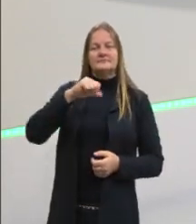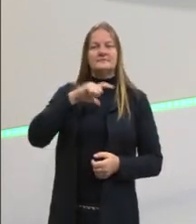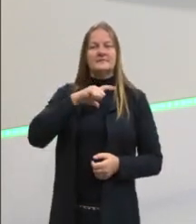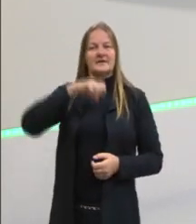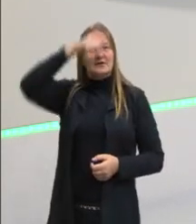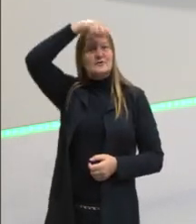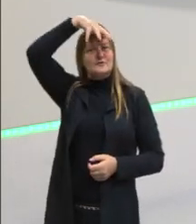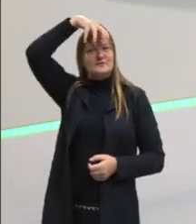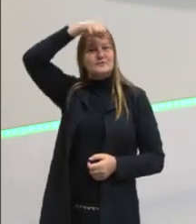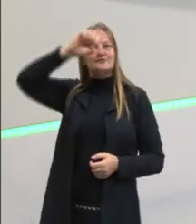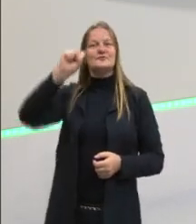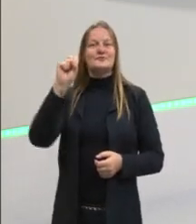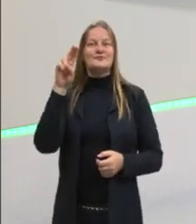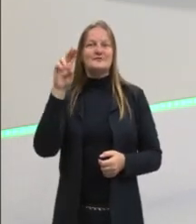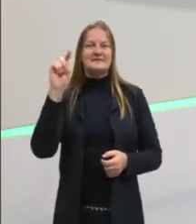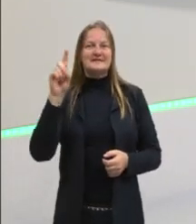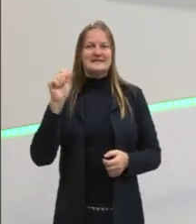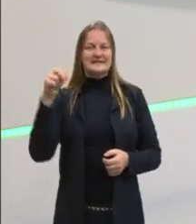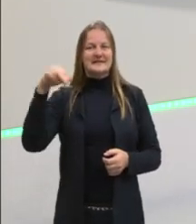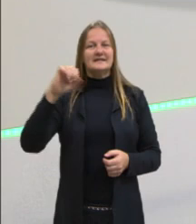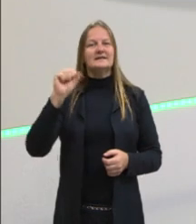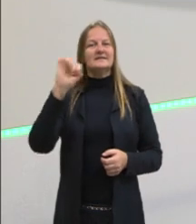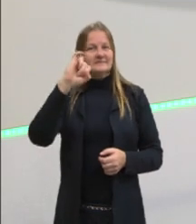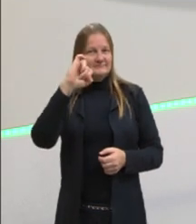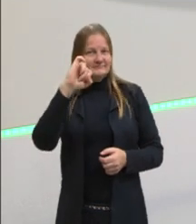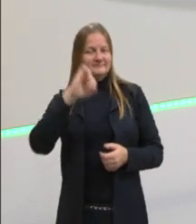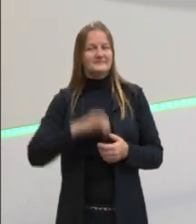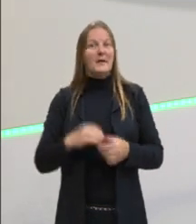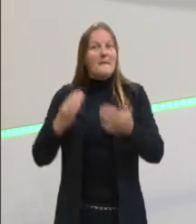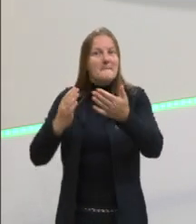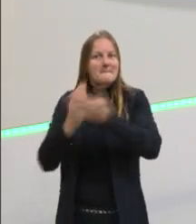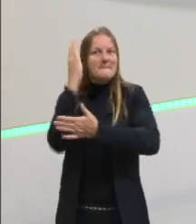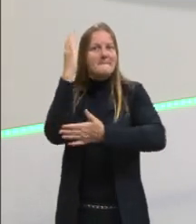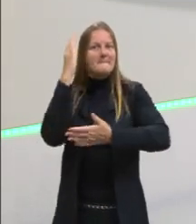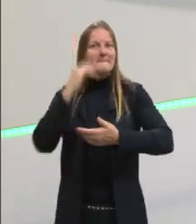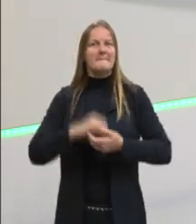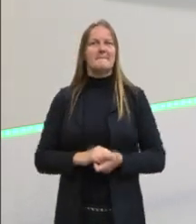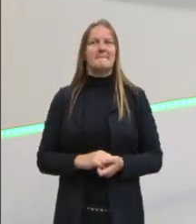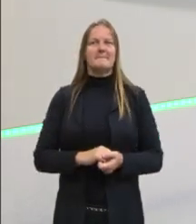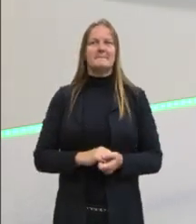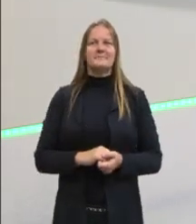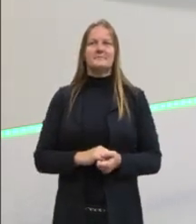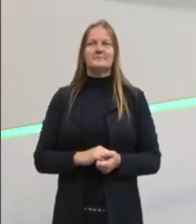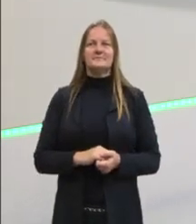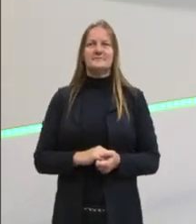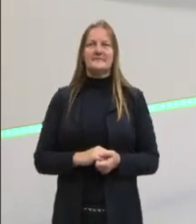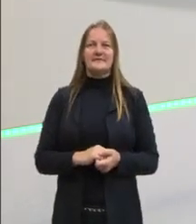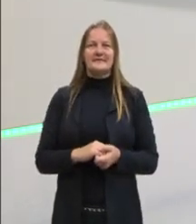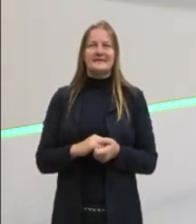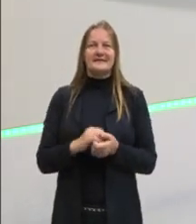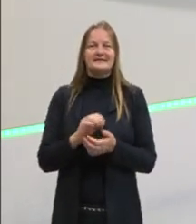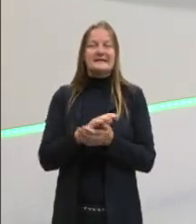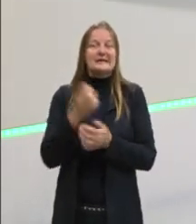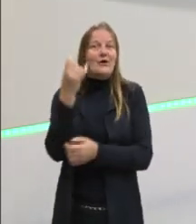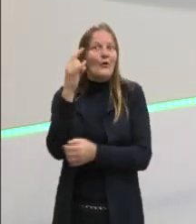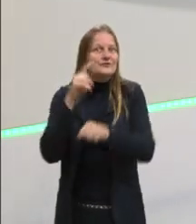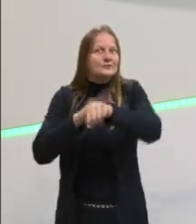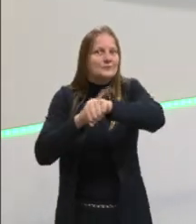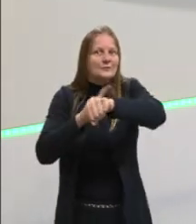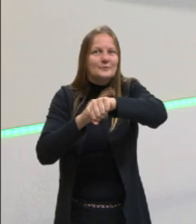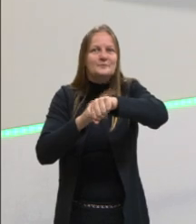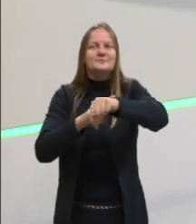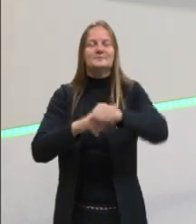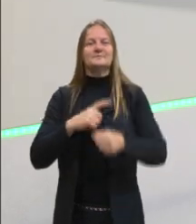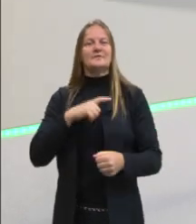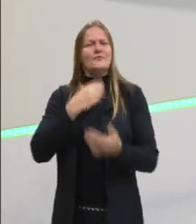Suzana e professora Lucimeia. Partiu passar então, gente, não vamos deixar para a última hora de estudar,